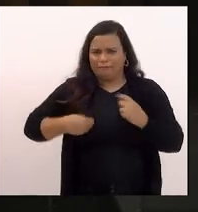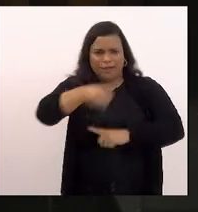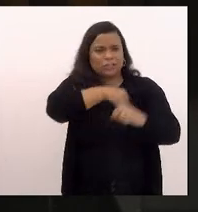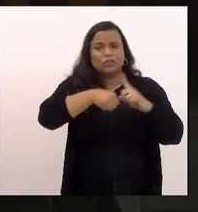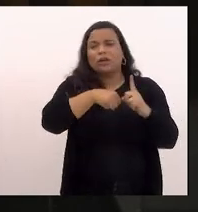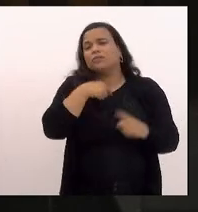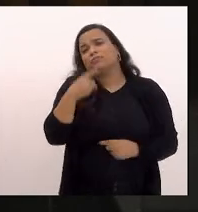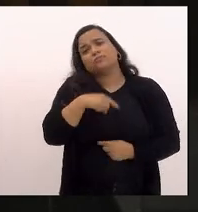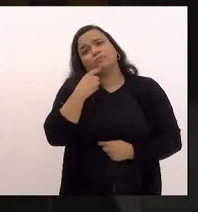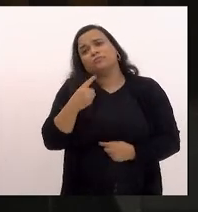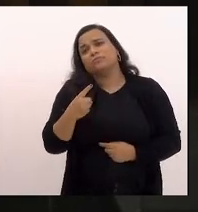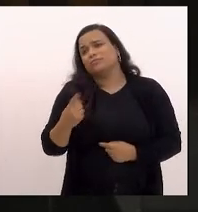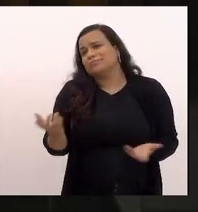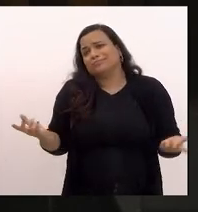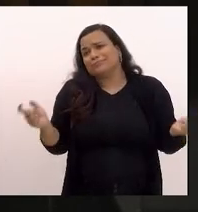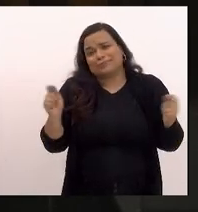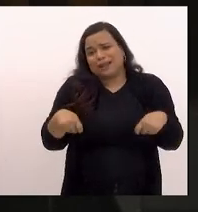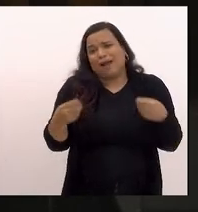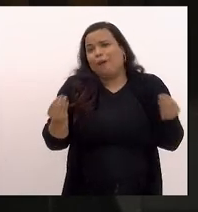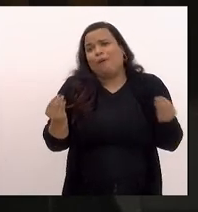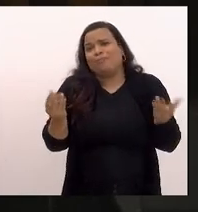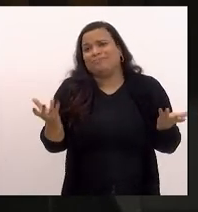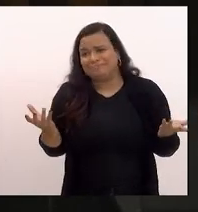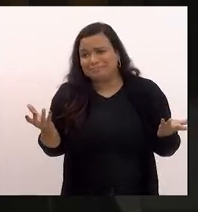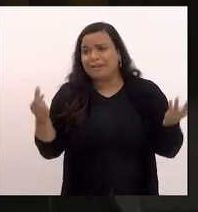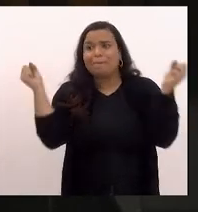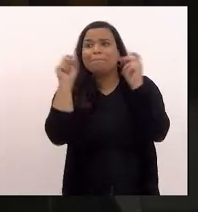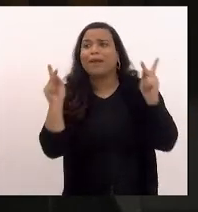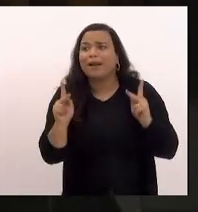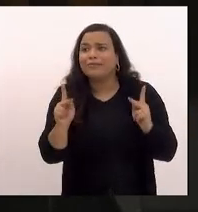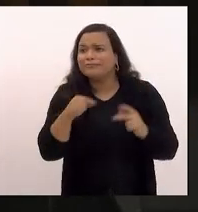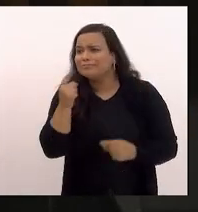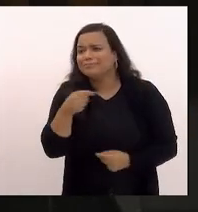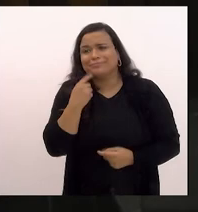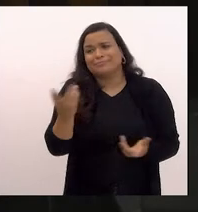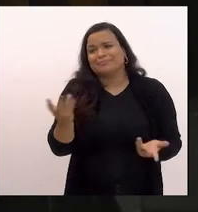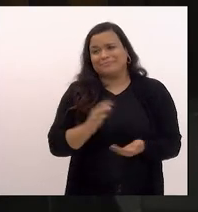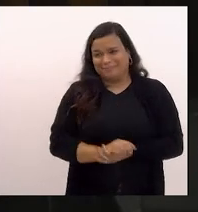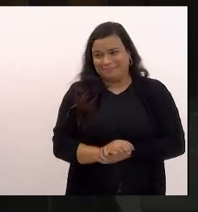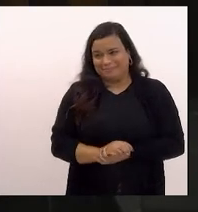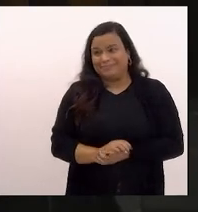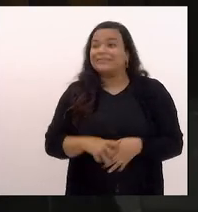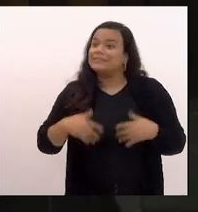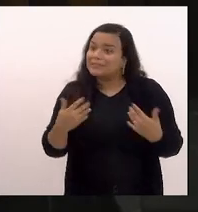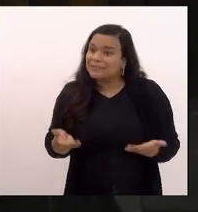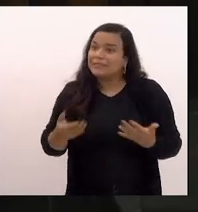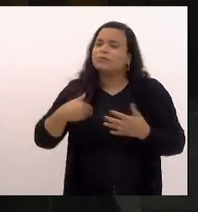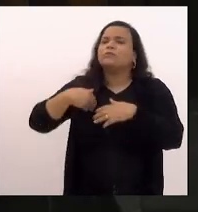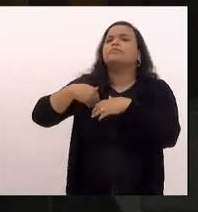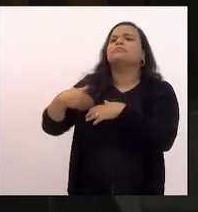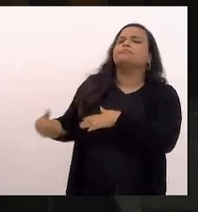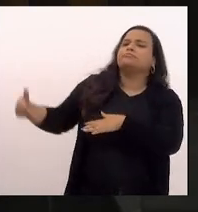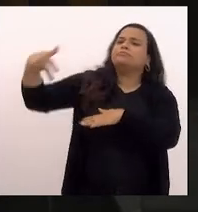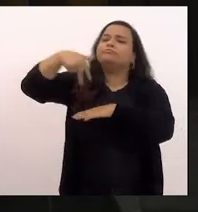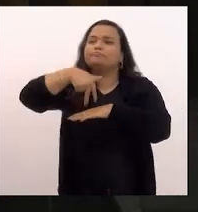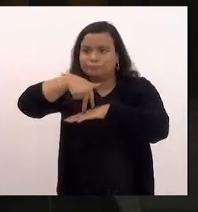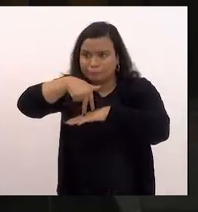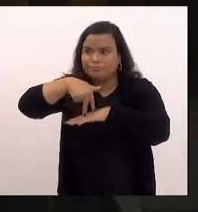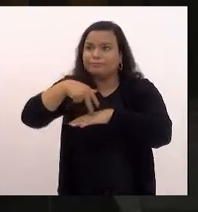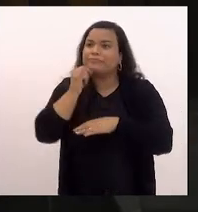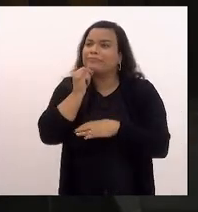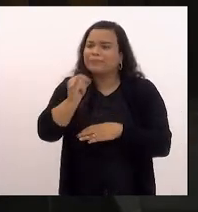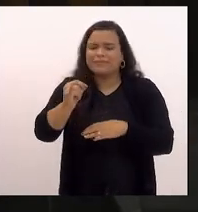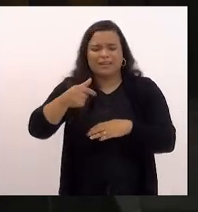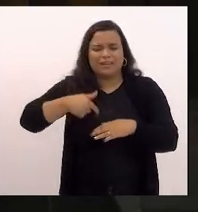em coletividade como a gente quer viver em paz então eu quero subir aqui para repudiar a